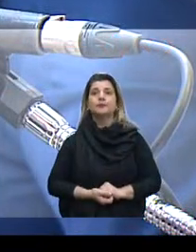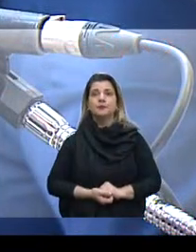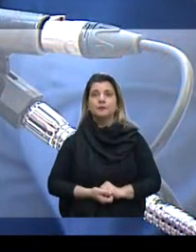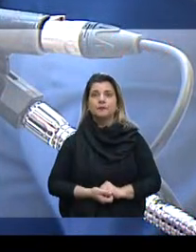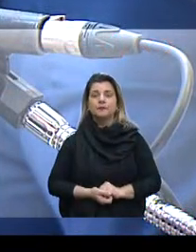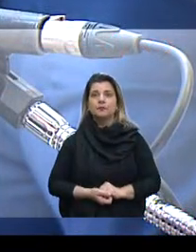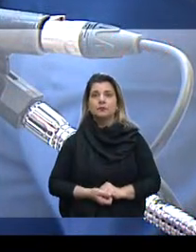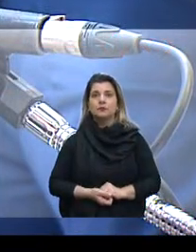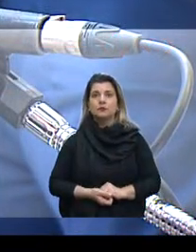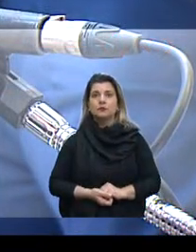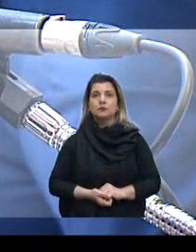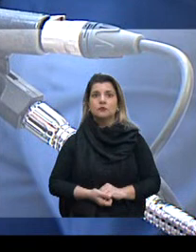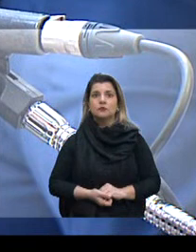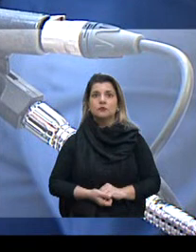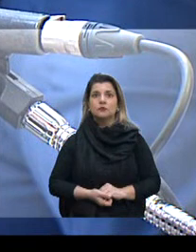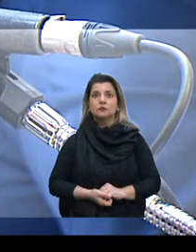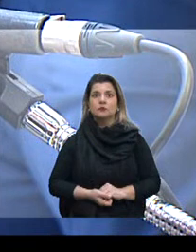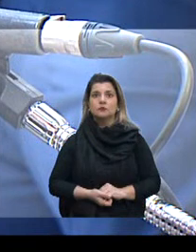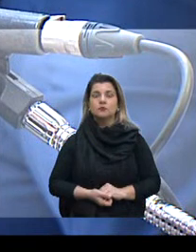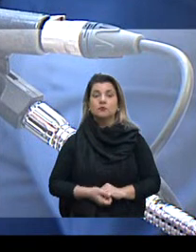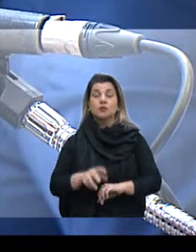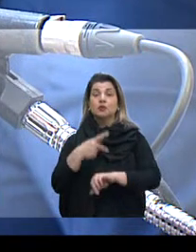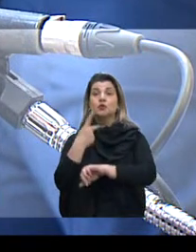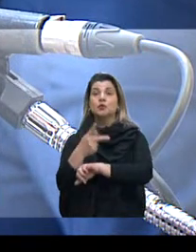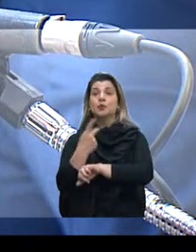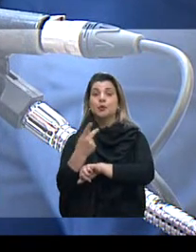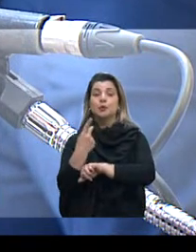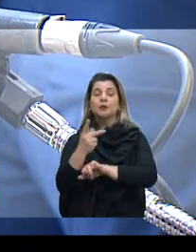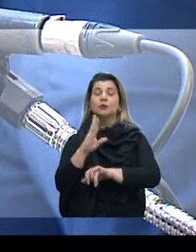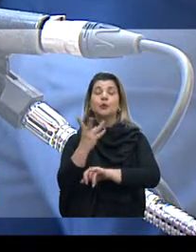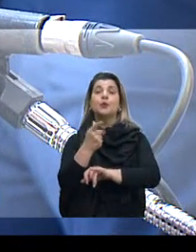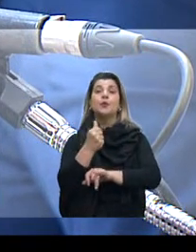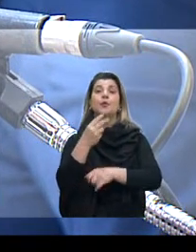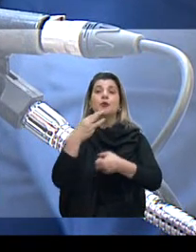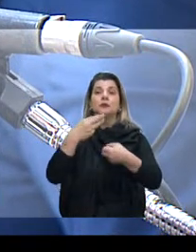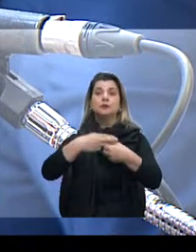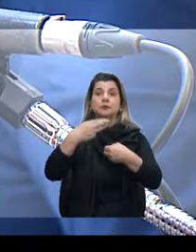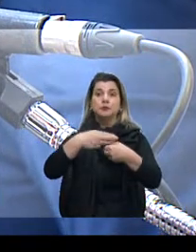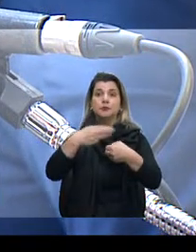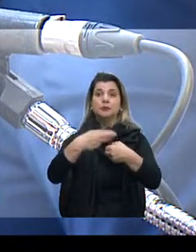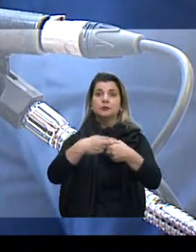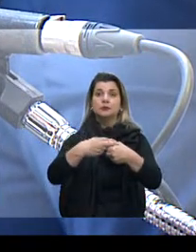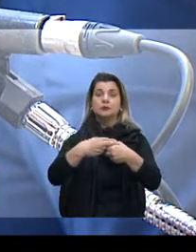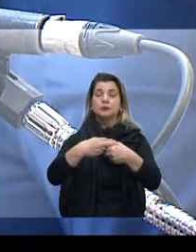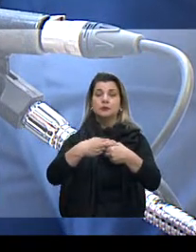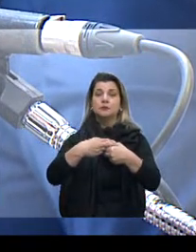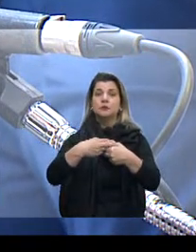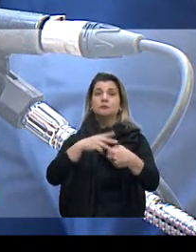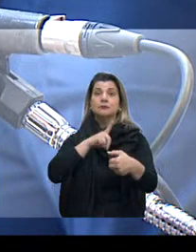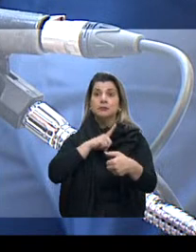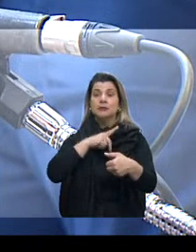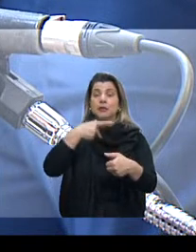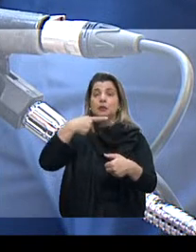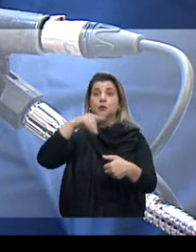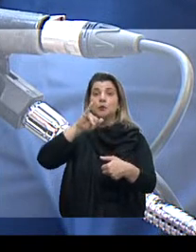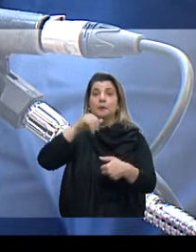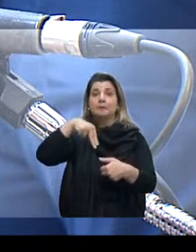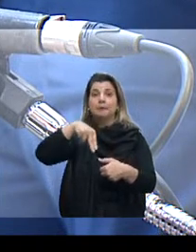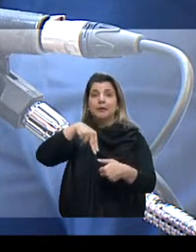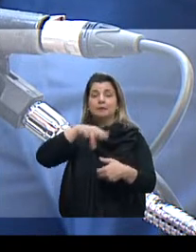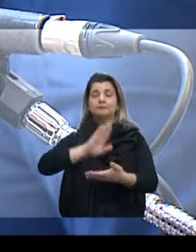Bom, só estou procurando aqui quantos municípios estão no PIN atualmente.